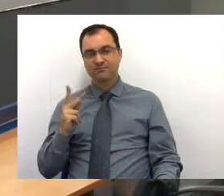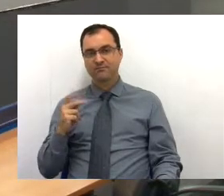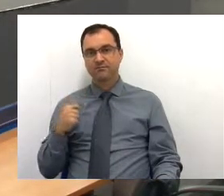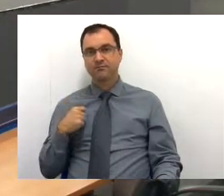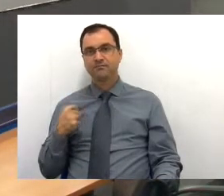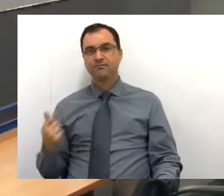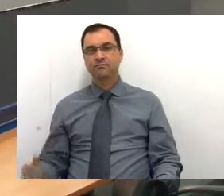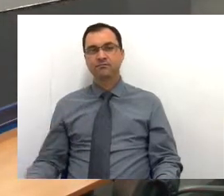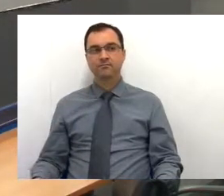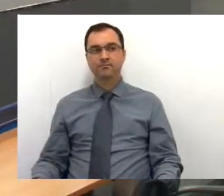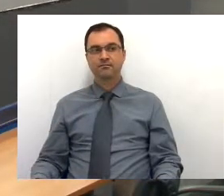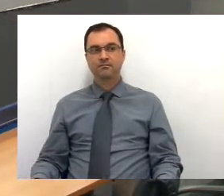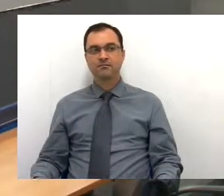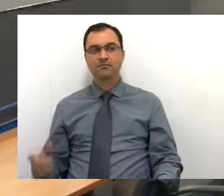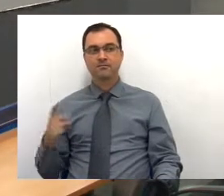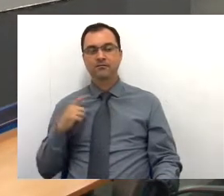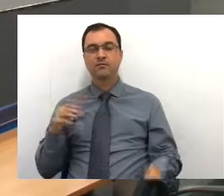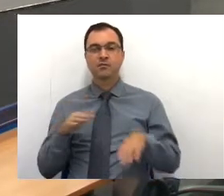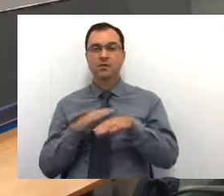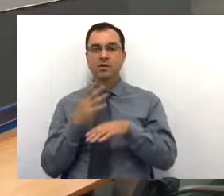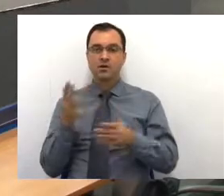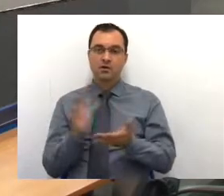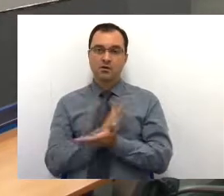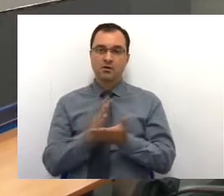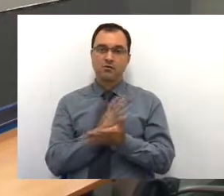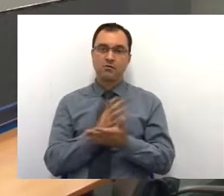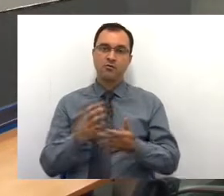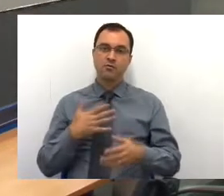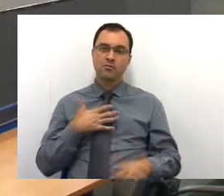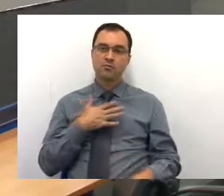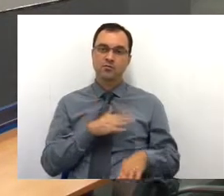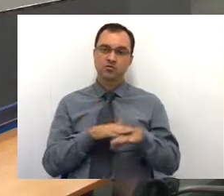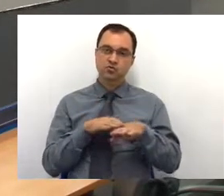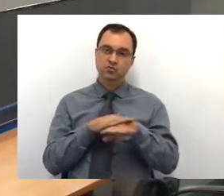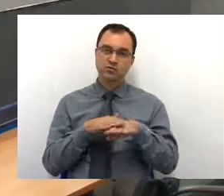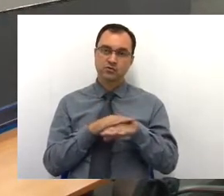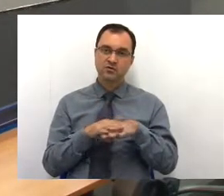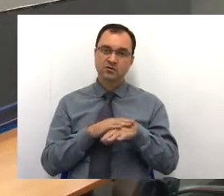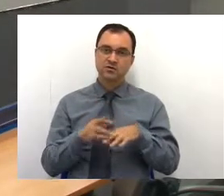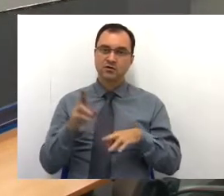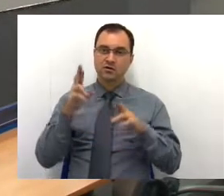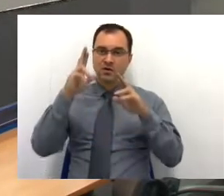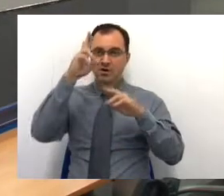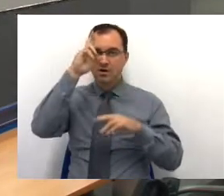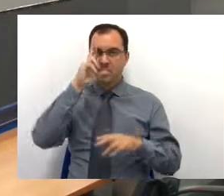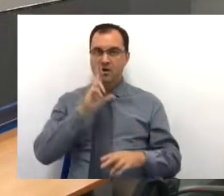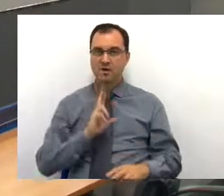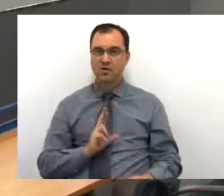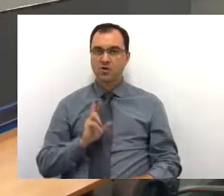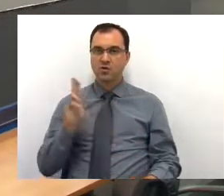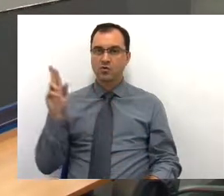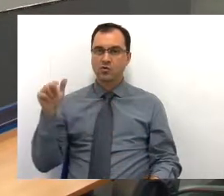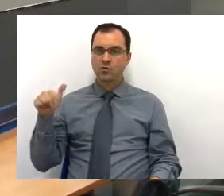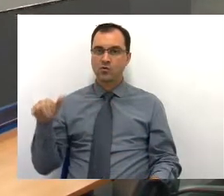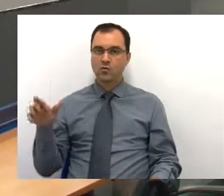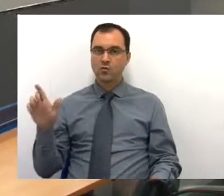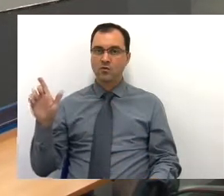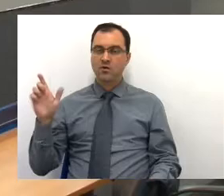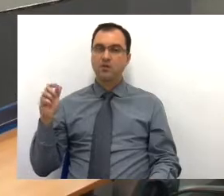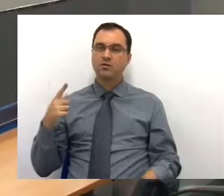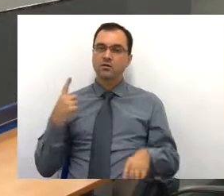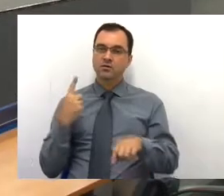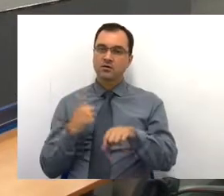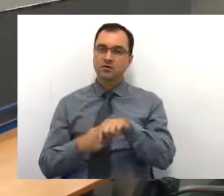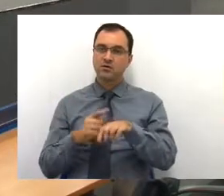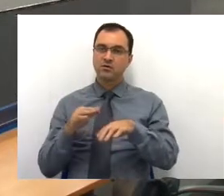Nós tivemos algumas conversações com a reitora da UNG e, recentemente, também